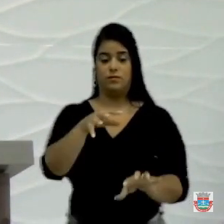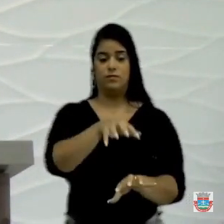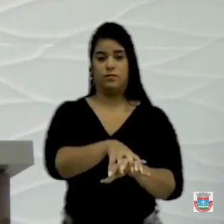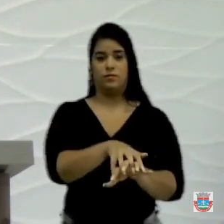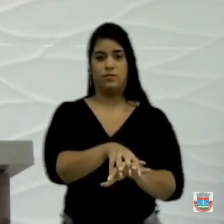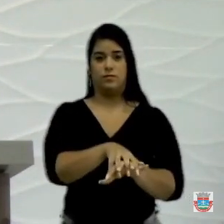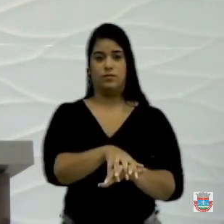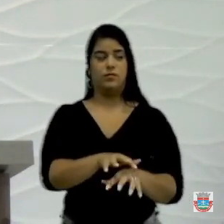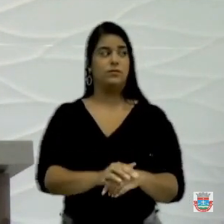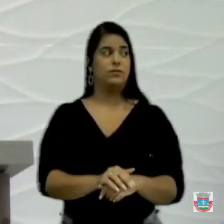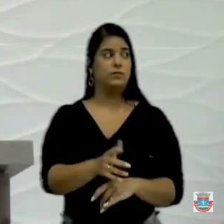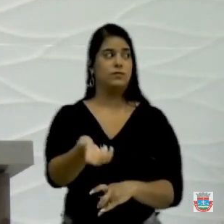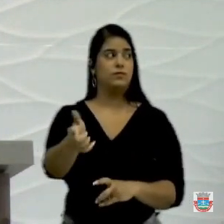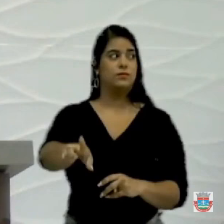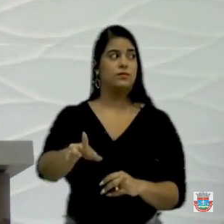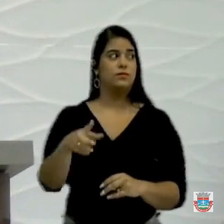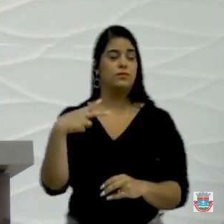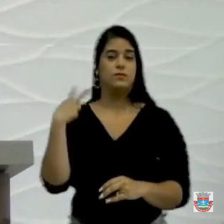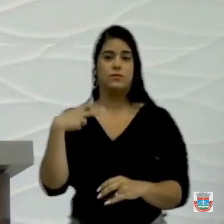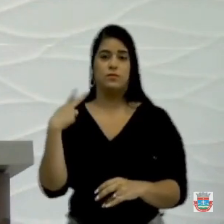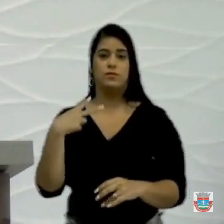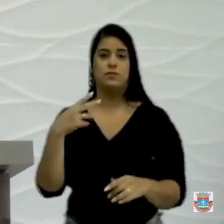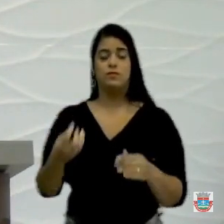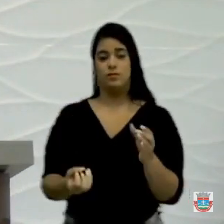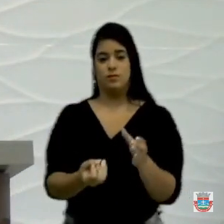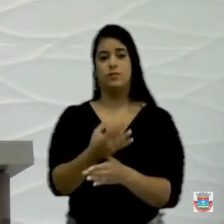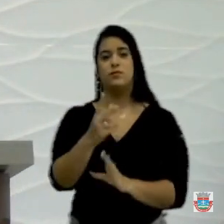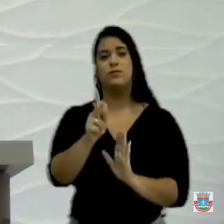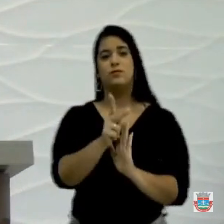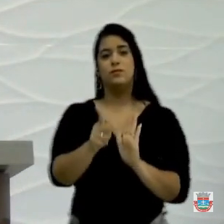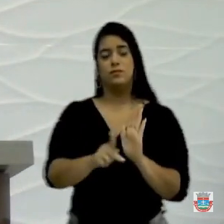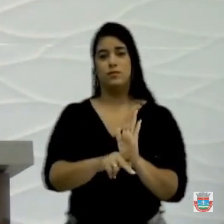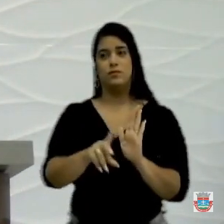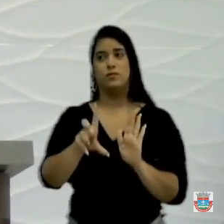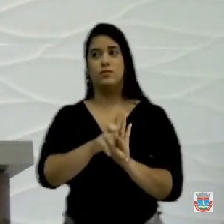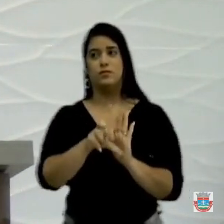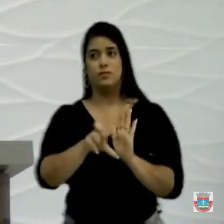Teve outro vereador que colocou também o projeto de lei,